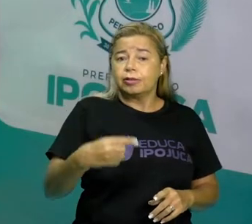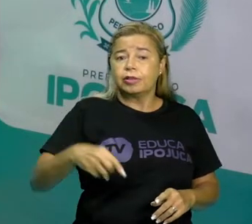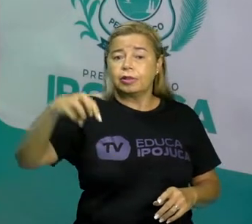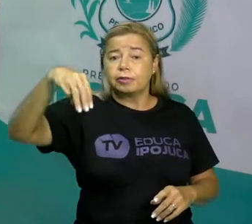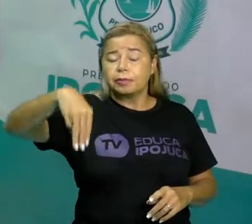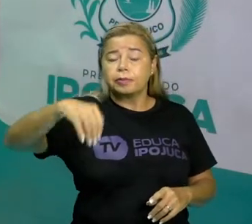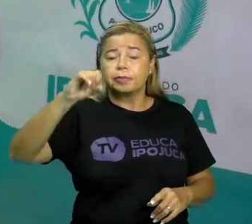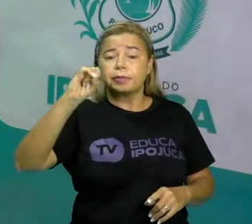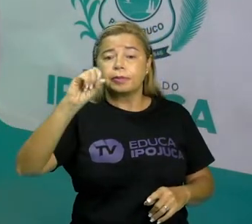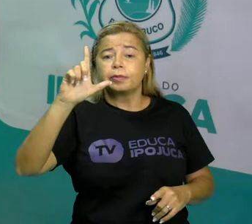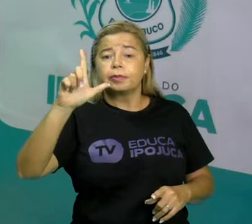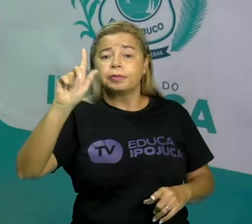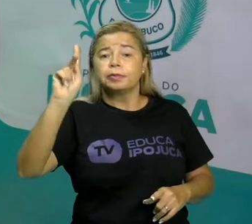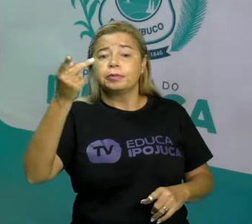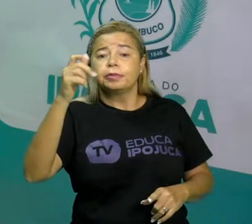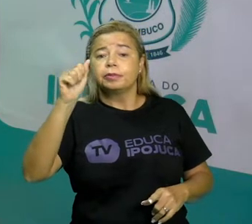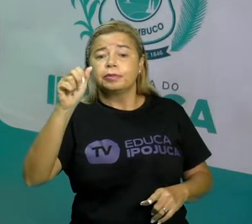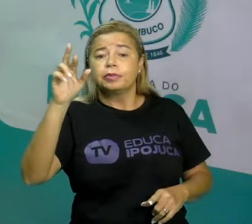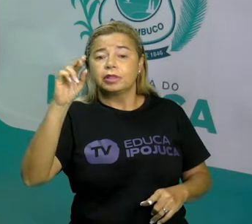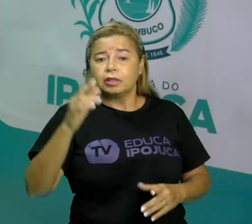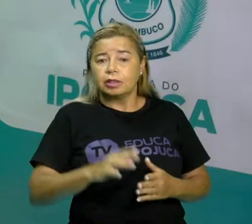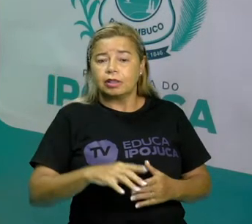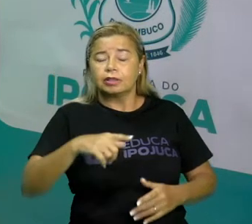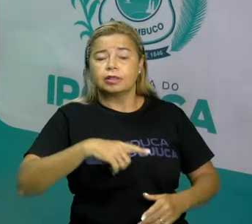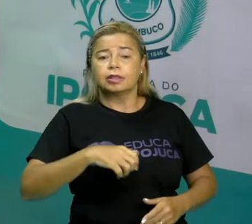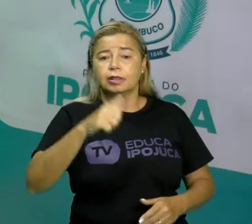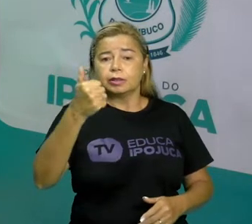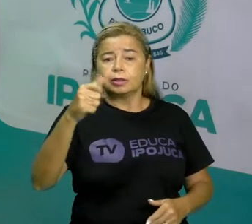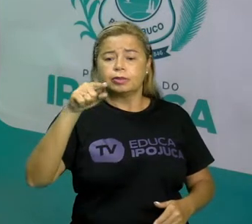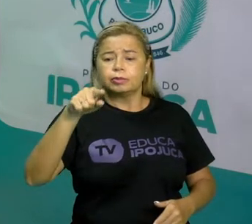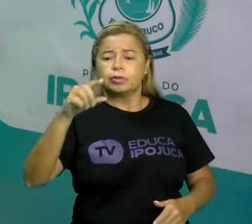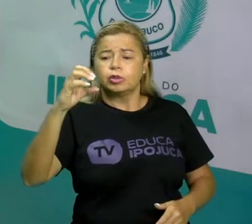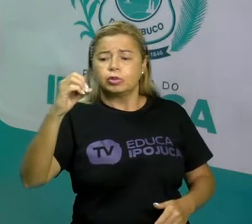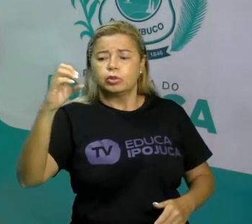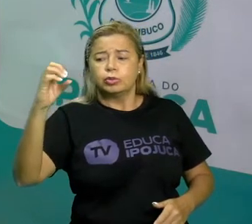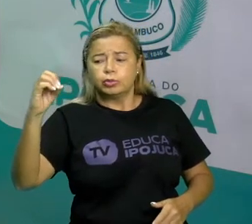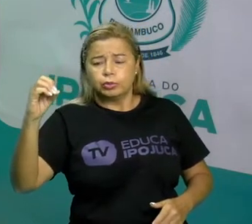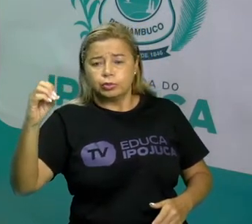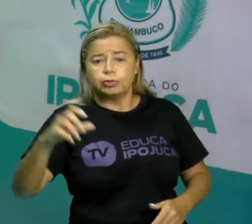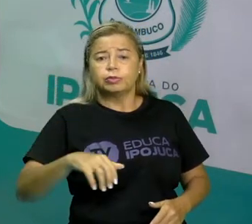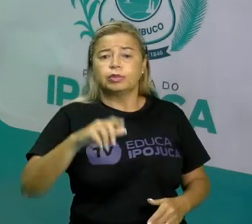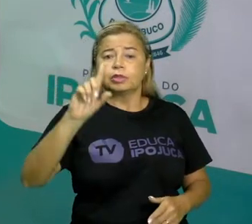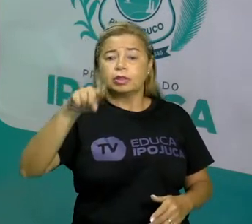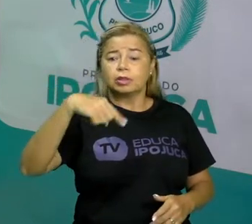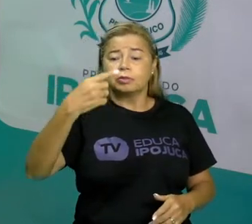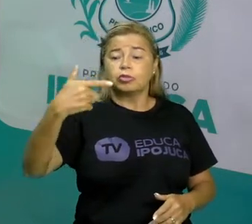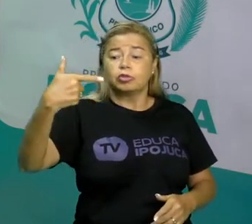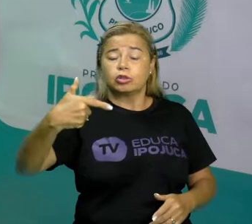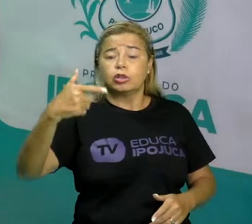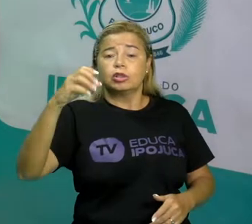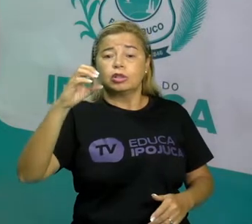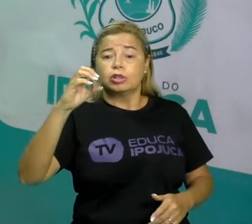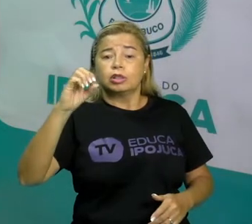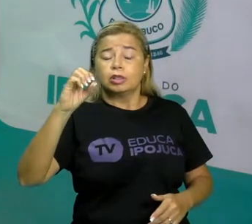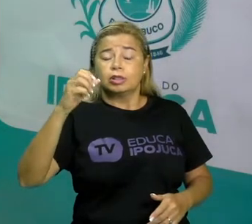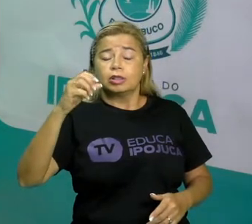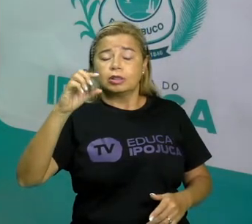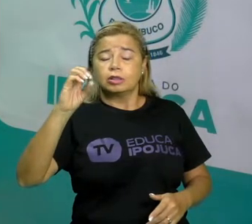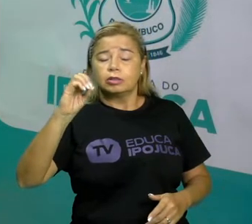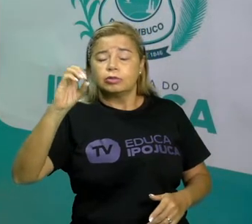Eu tenho mil, dois mil, três mil, quatro mil. Até vou contando, até que entender que meu número aqui é